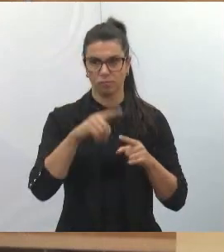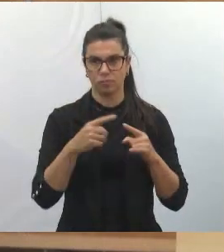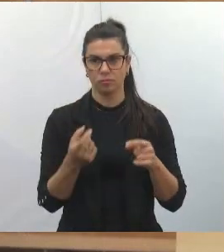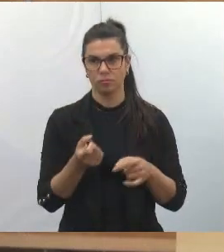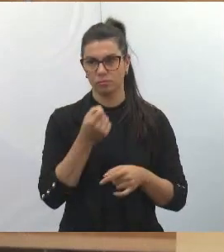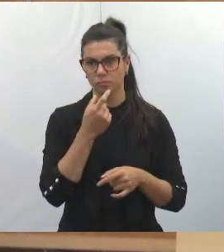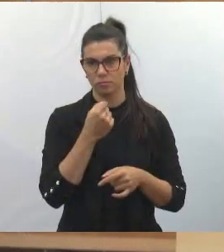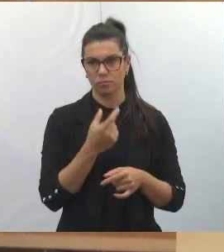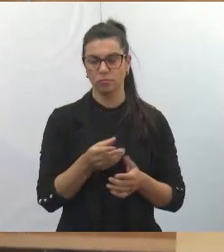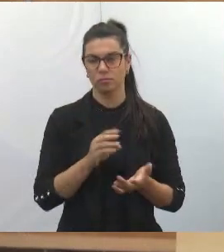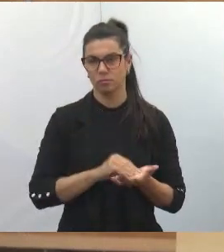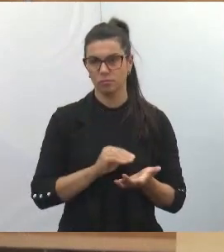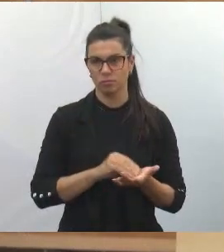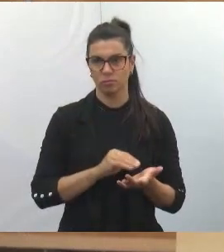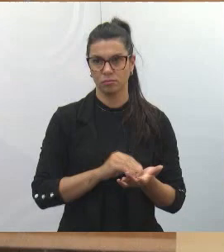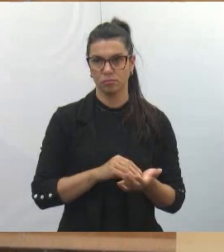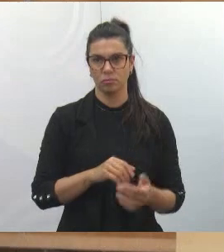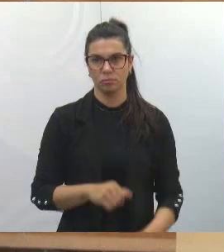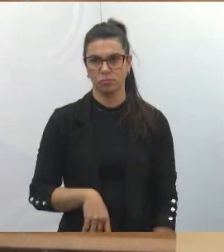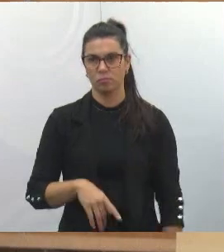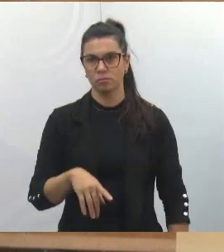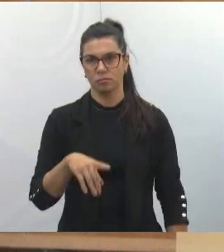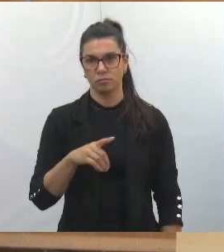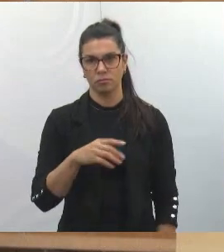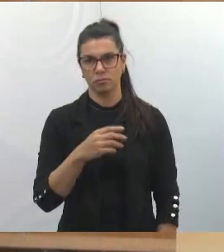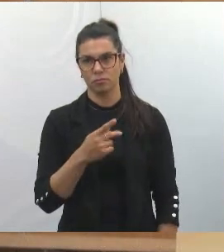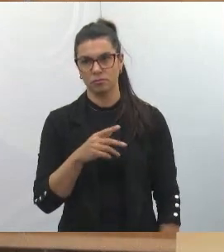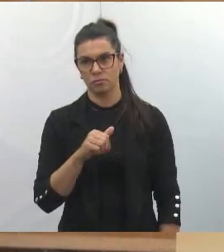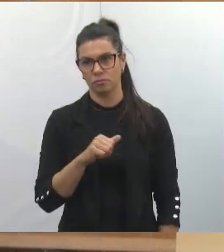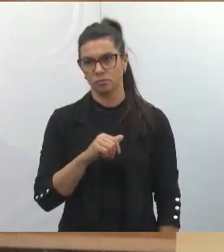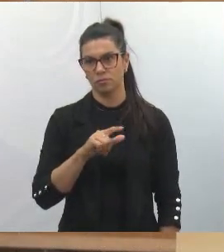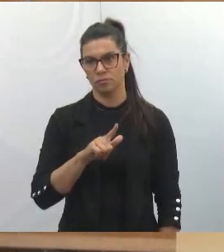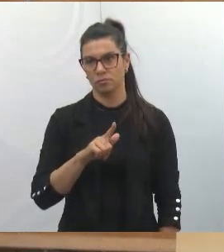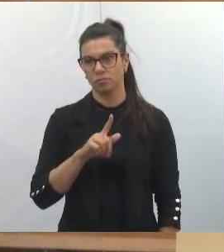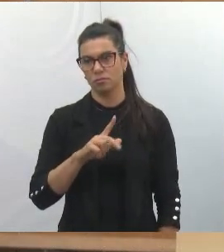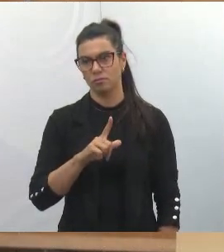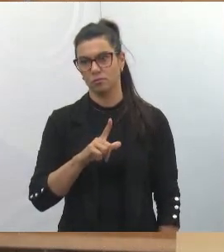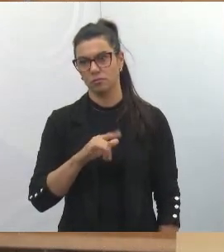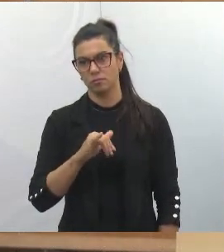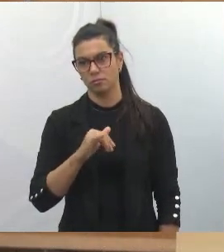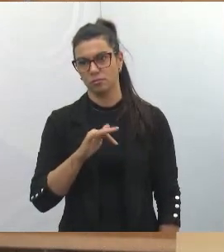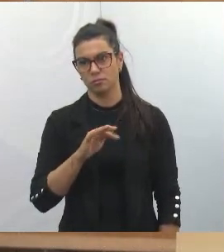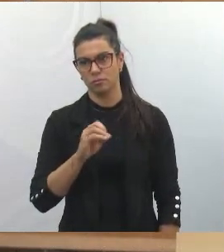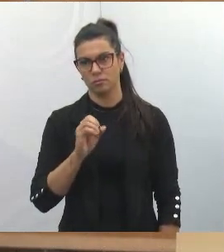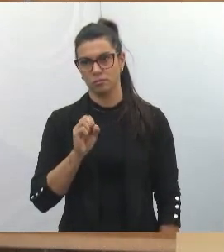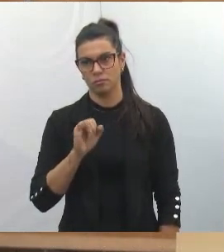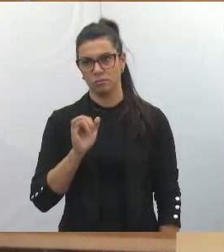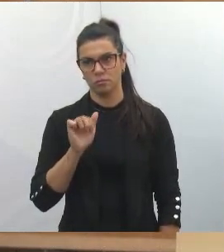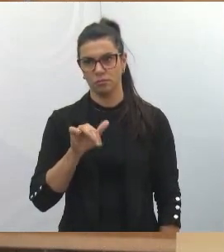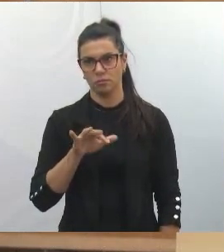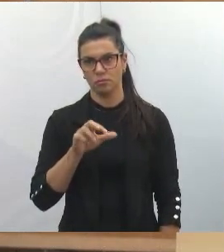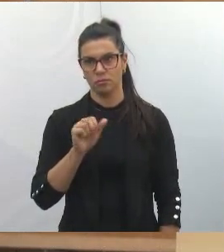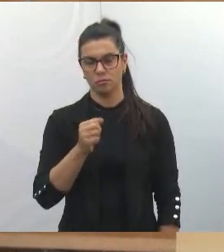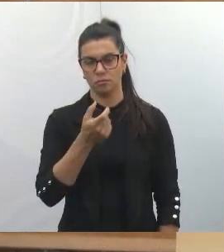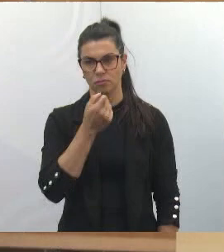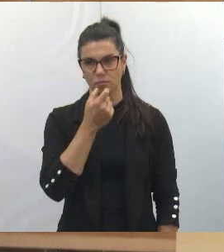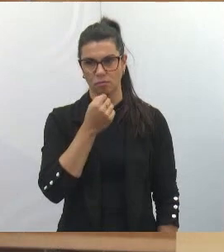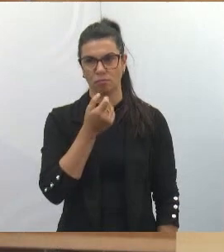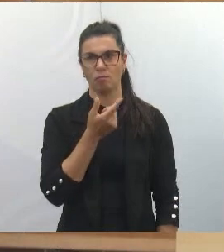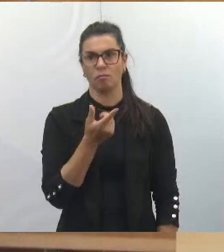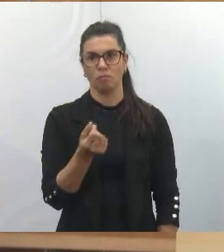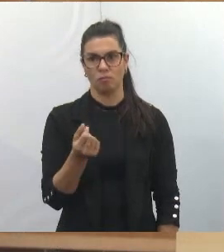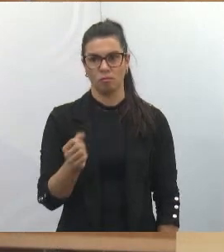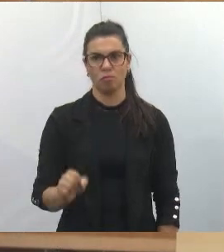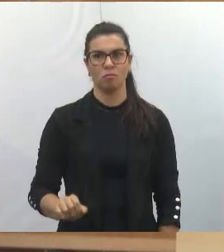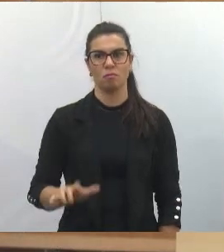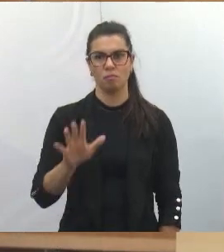falta. Então, dapaglifosina de 10 miligramas, é um medicamento de alto custo, e as pessoas estão